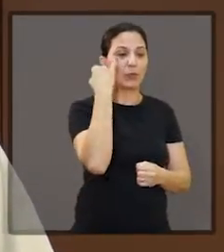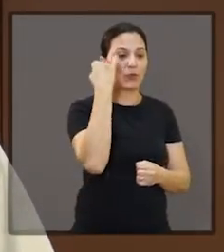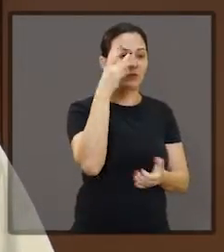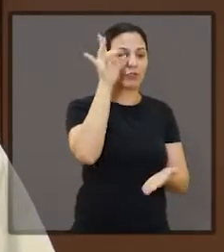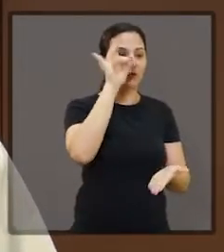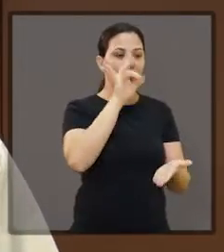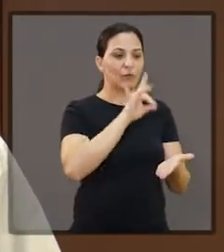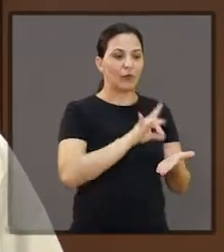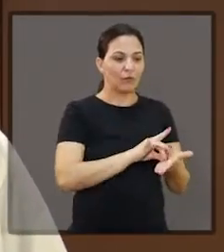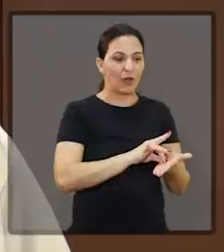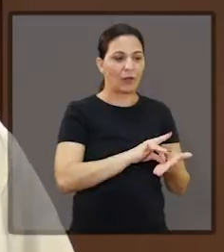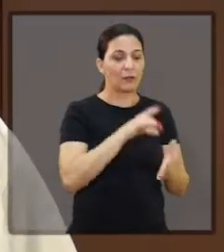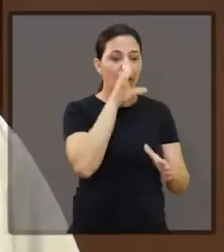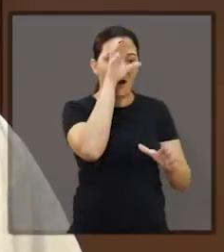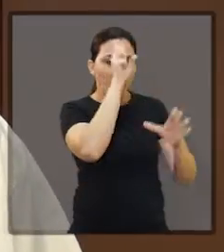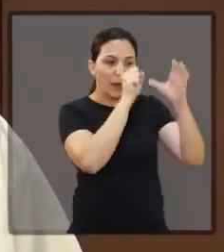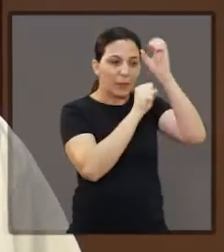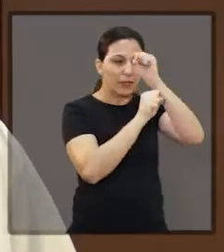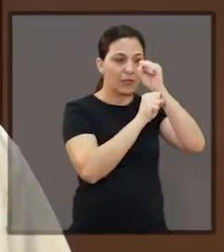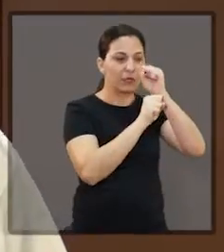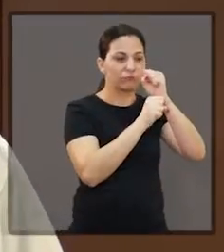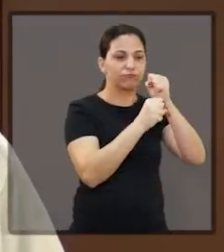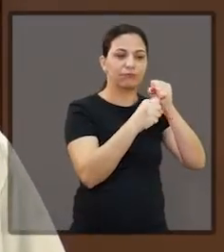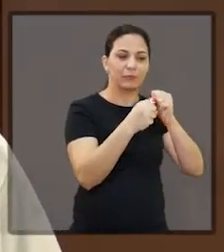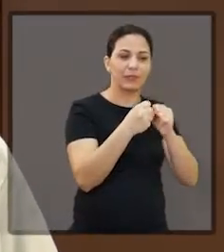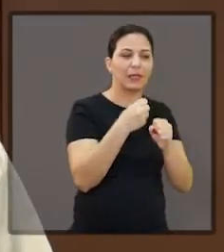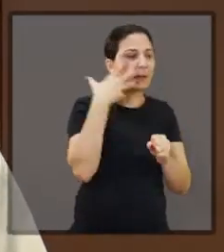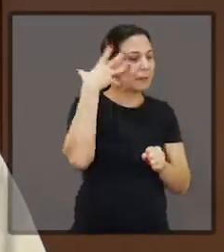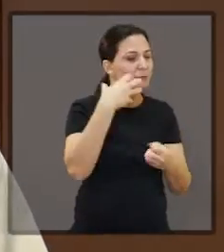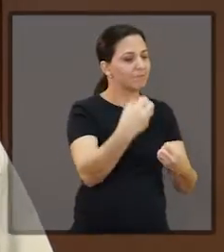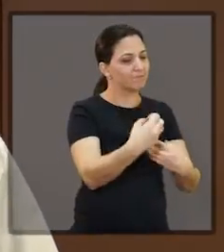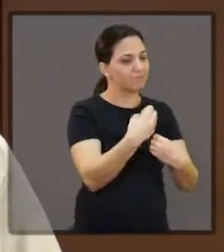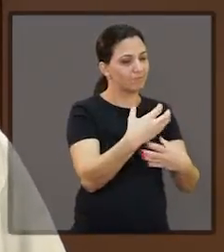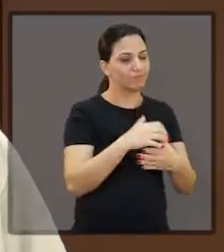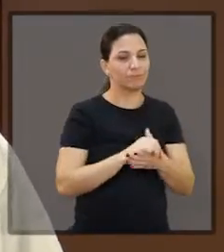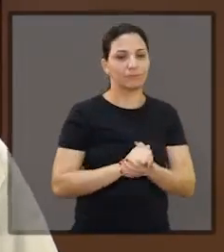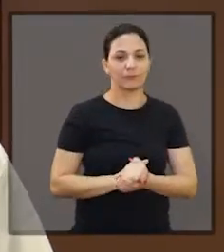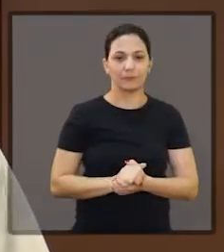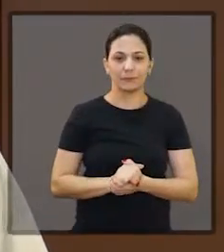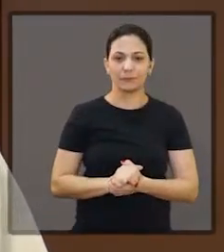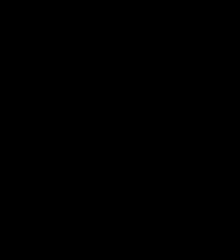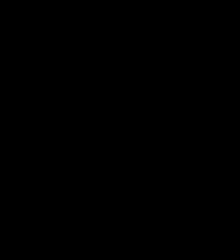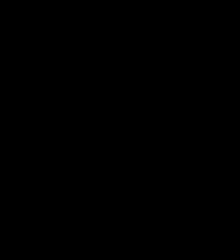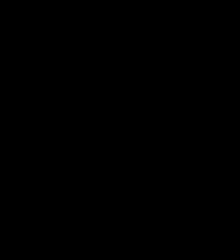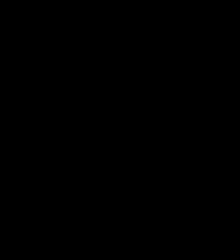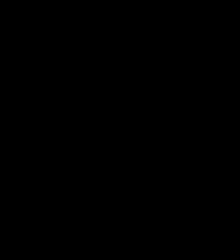dele foi muito importante. A gente aprendeu bastante com ele, na fala dele.